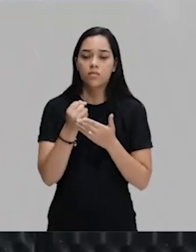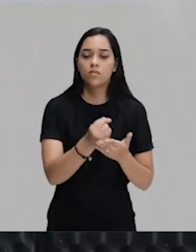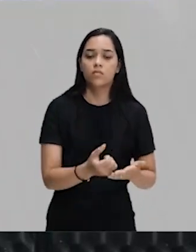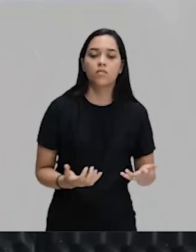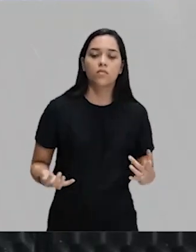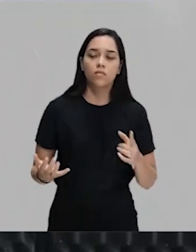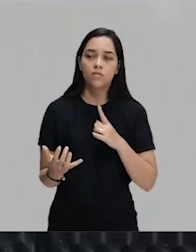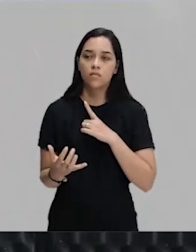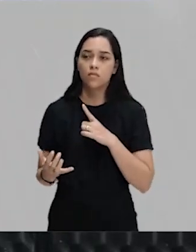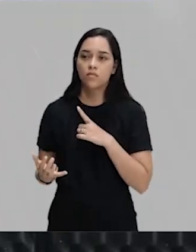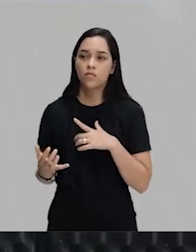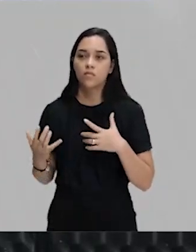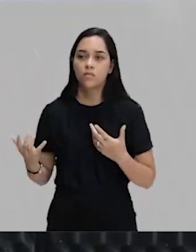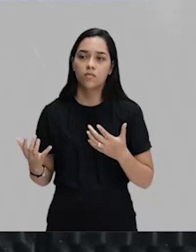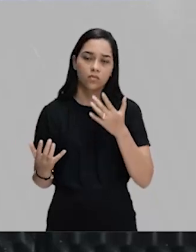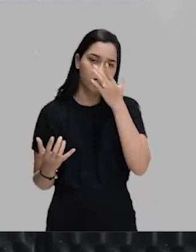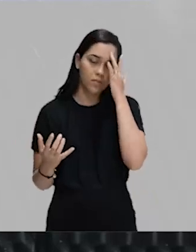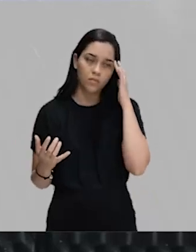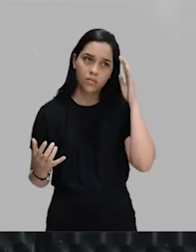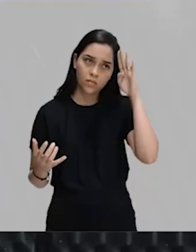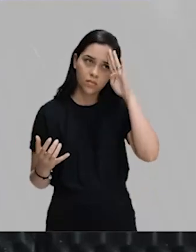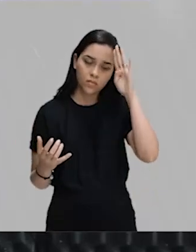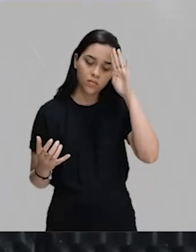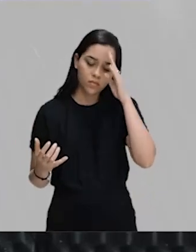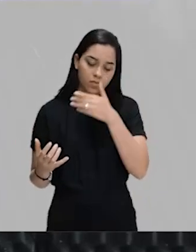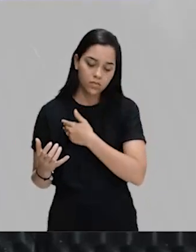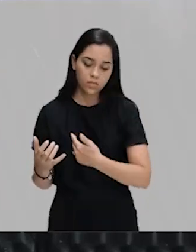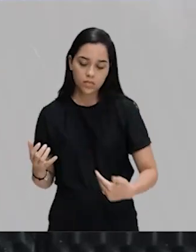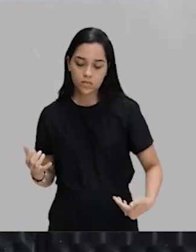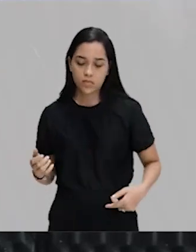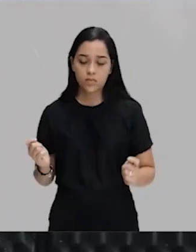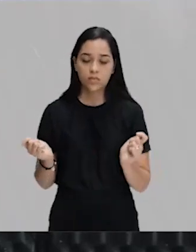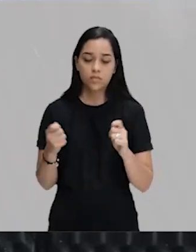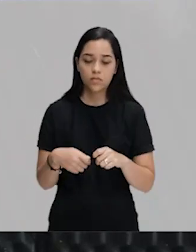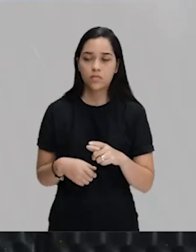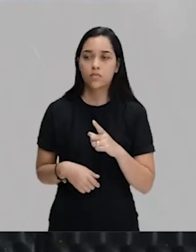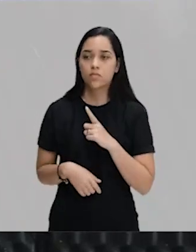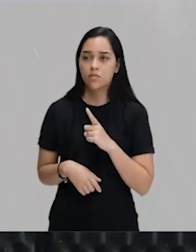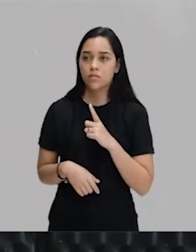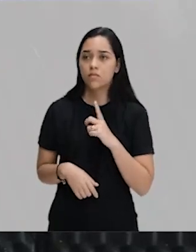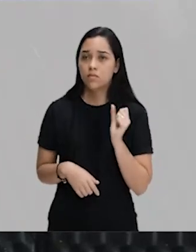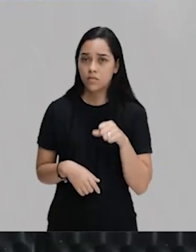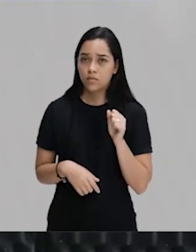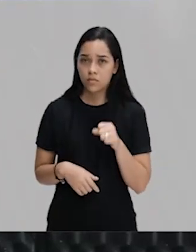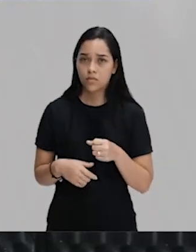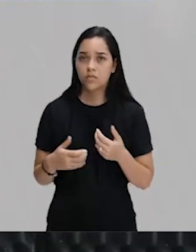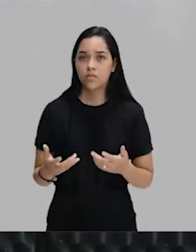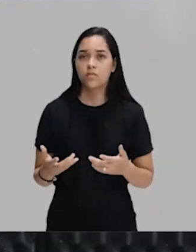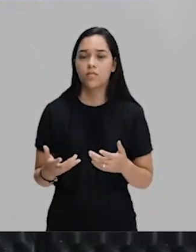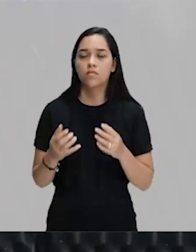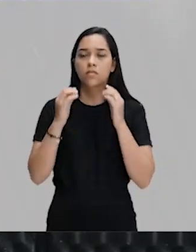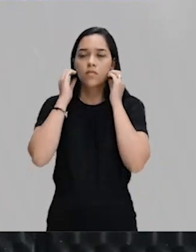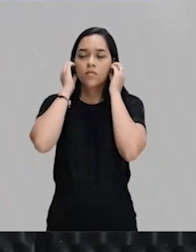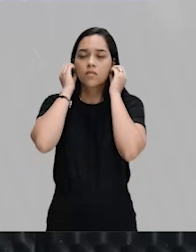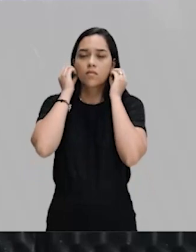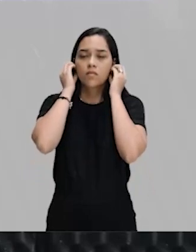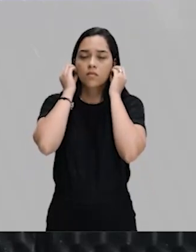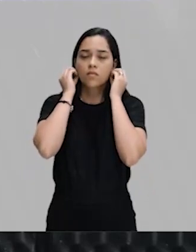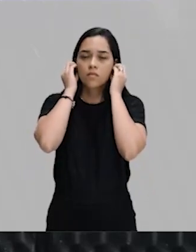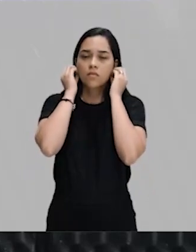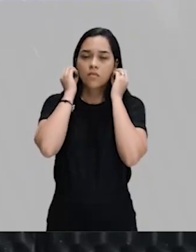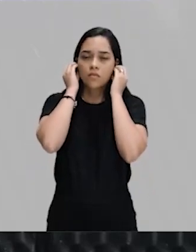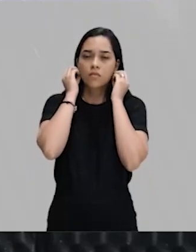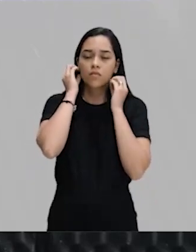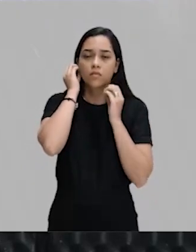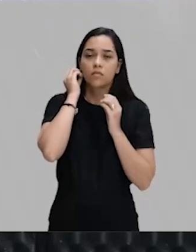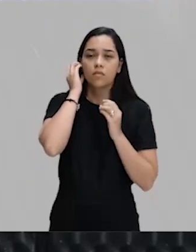para que os militares do exército se politizassem ainda mais e fossem buscar um